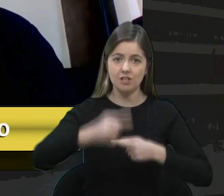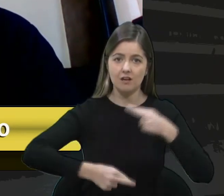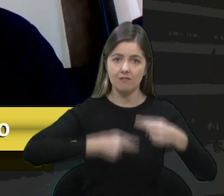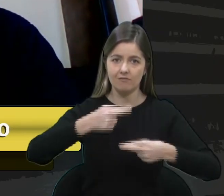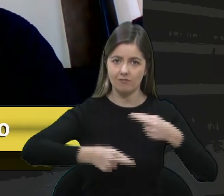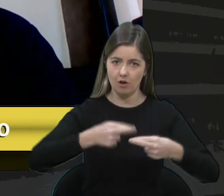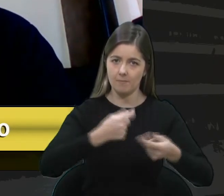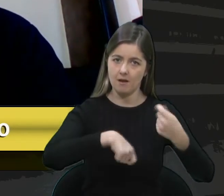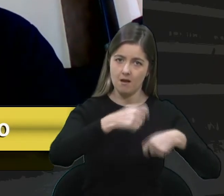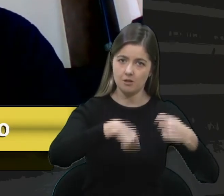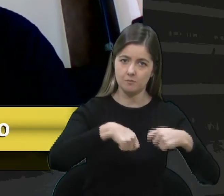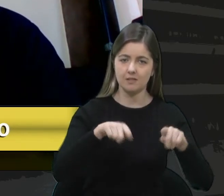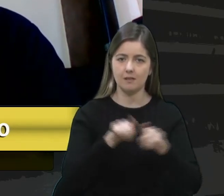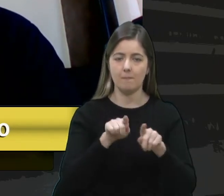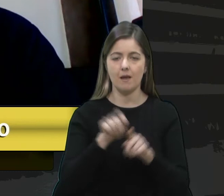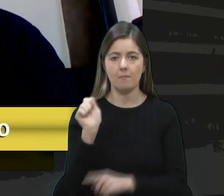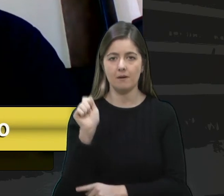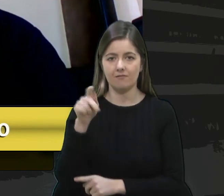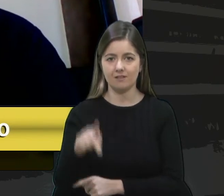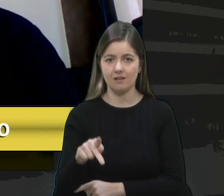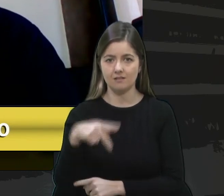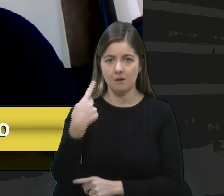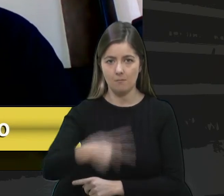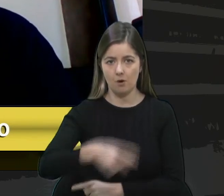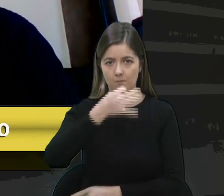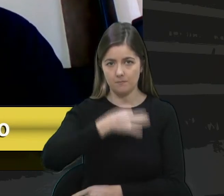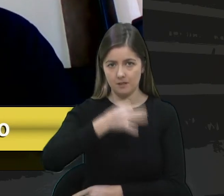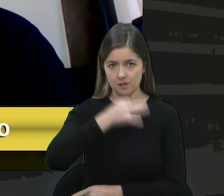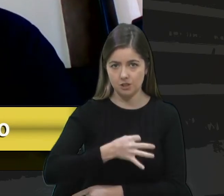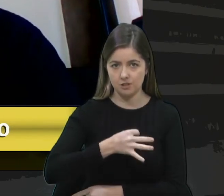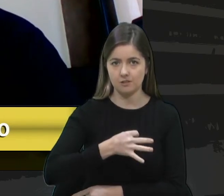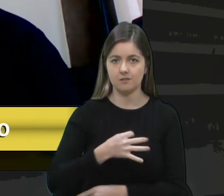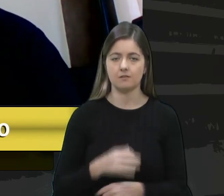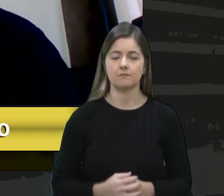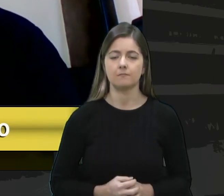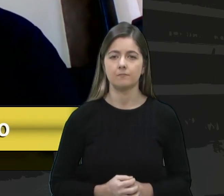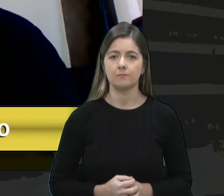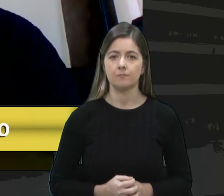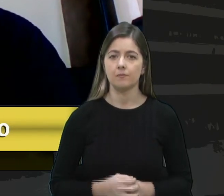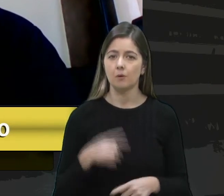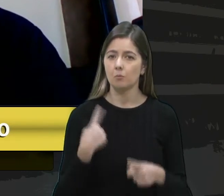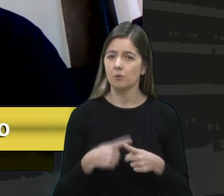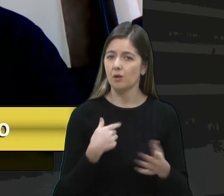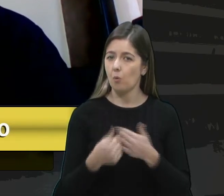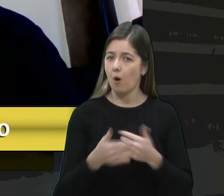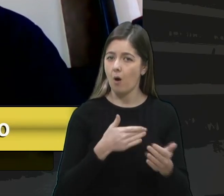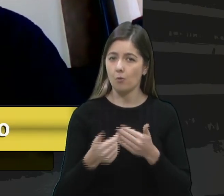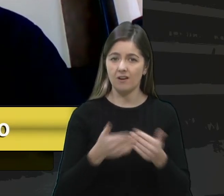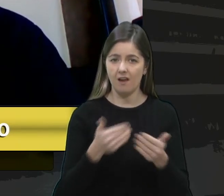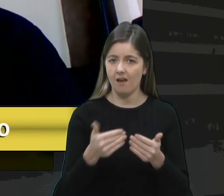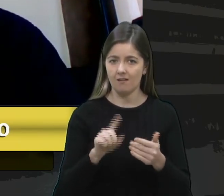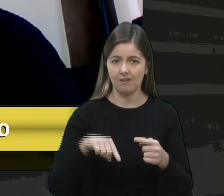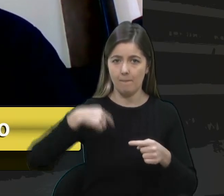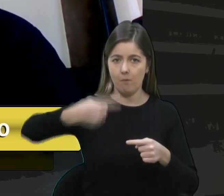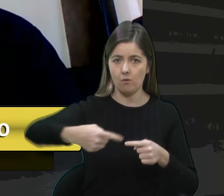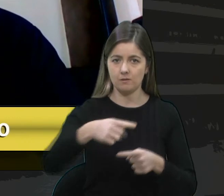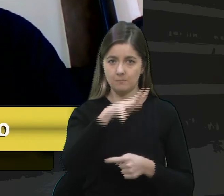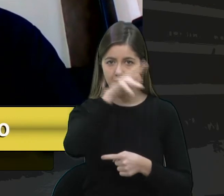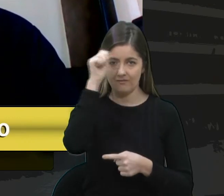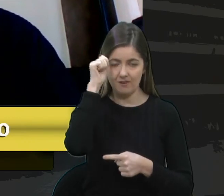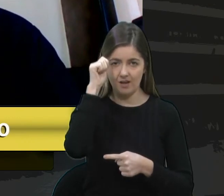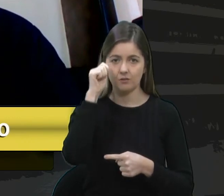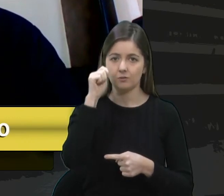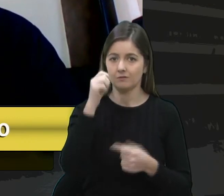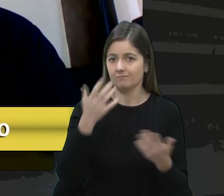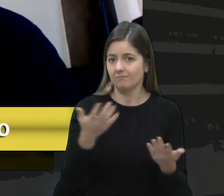previdenciária da cidade, porque vai inviabilizar qualquer prefeito que virá após ele e daqui 2, 3